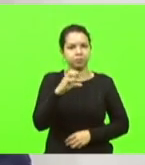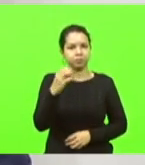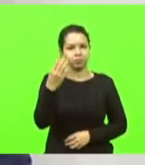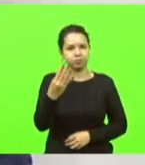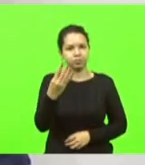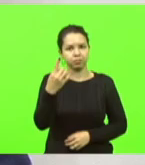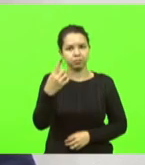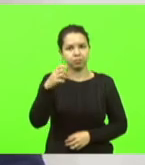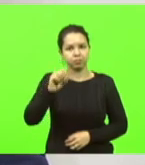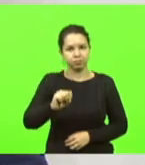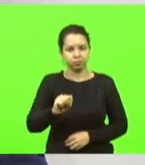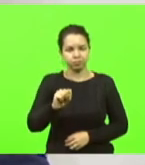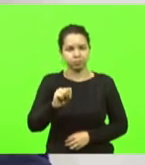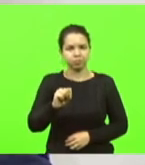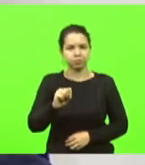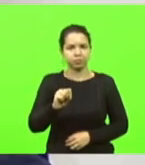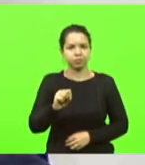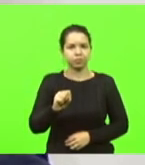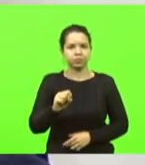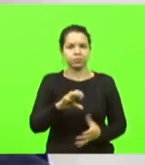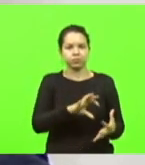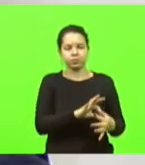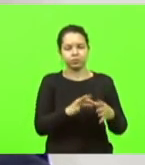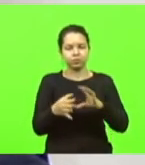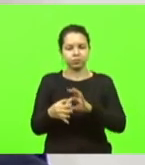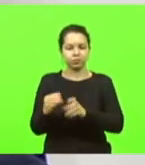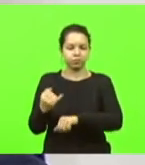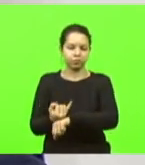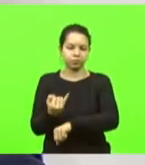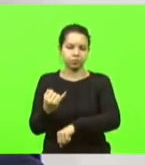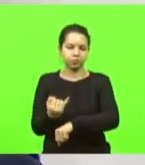SC418, que faz a ligação de Joinville,